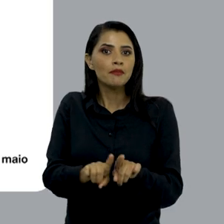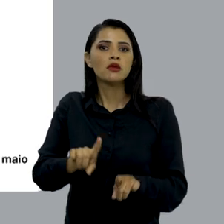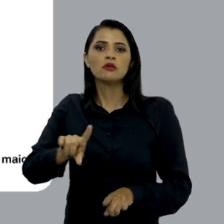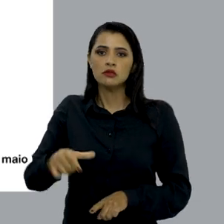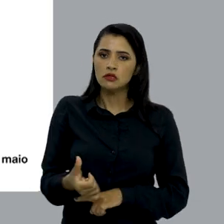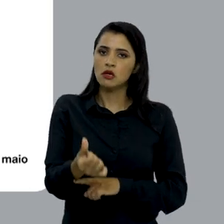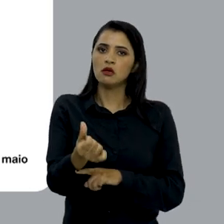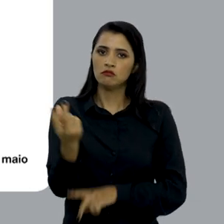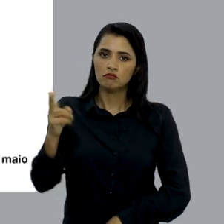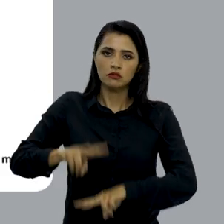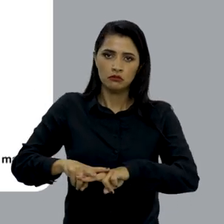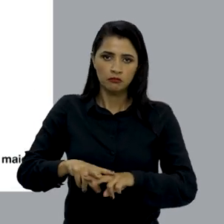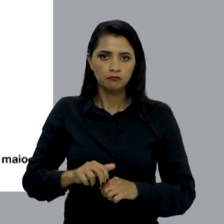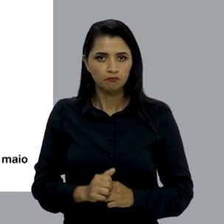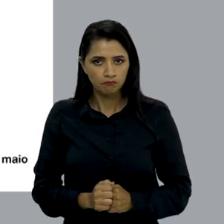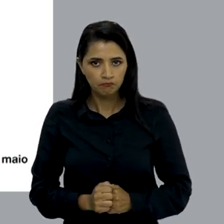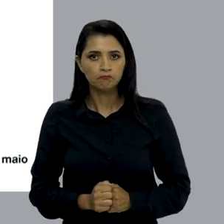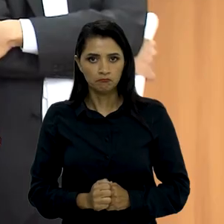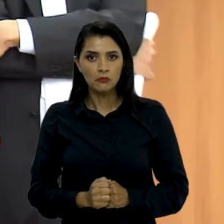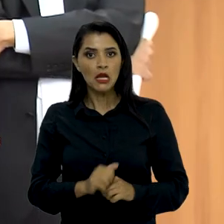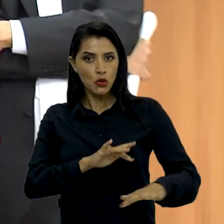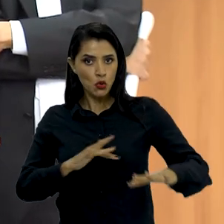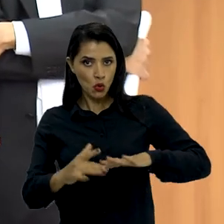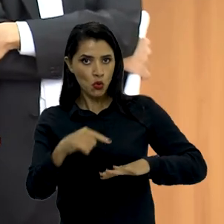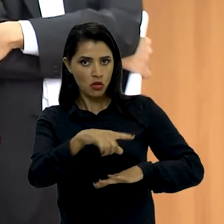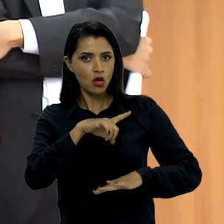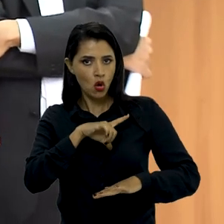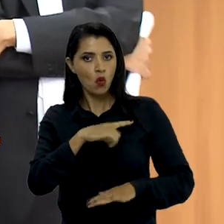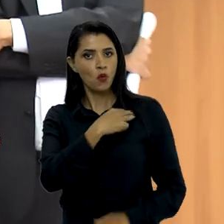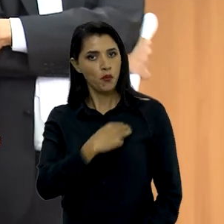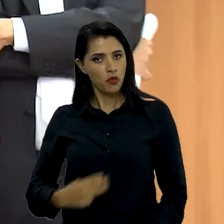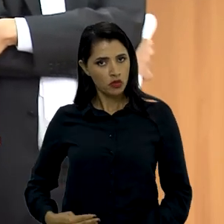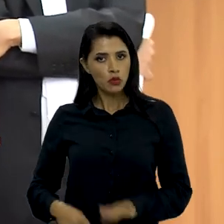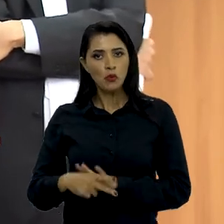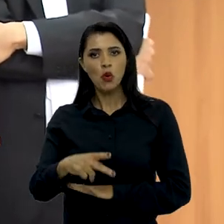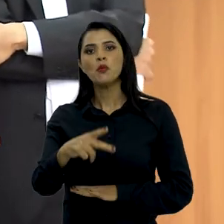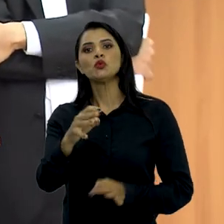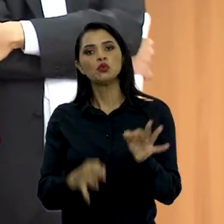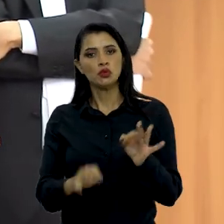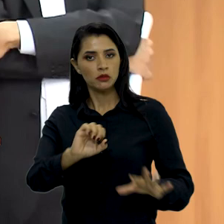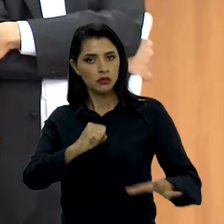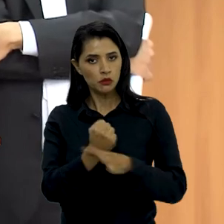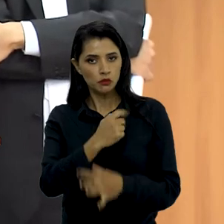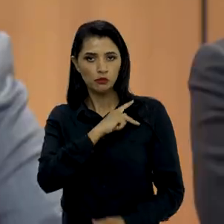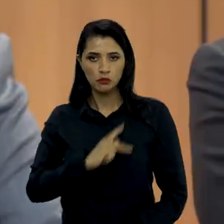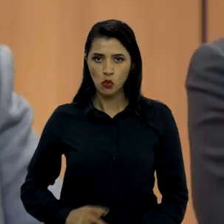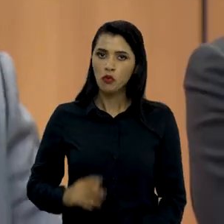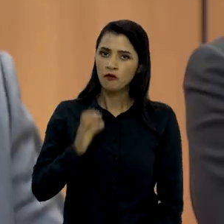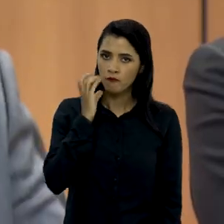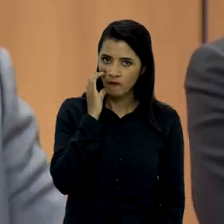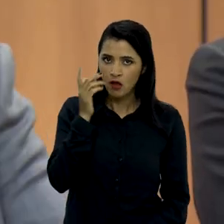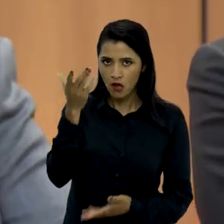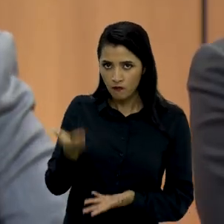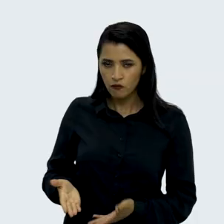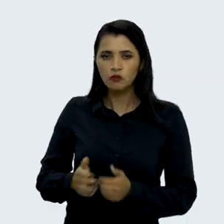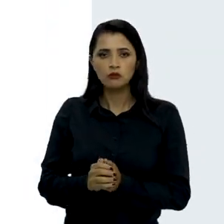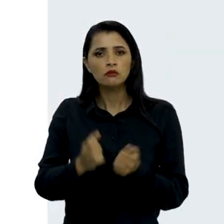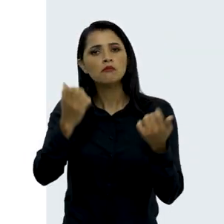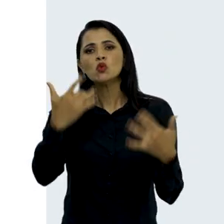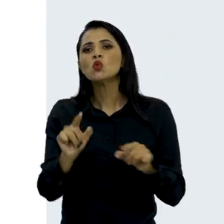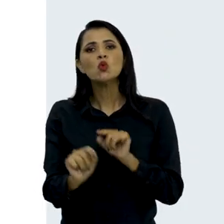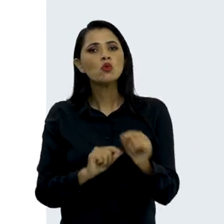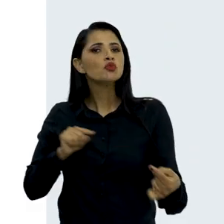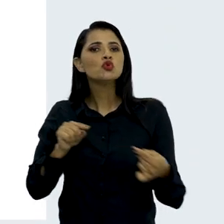e apreensão e seis de prisão. Pelas redes sociais, o ministro da Justiça e Segurança Pública, Flávio Dino,